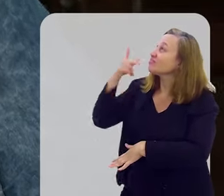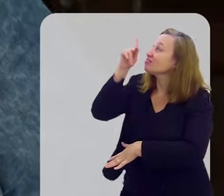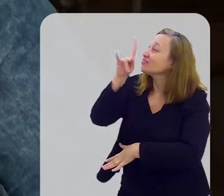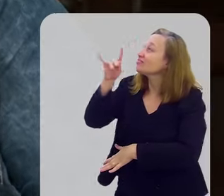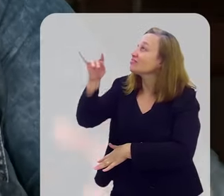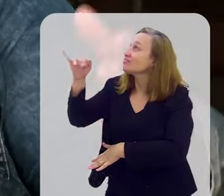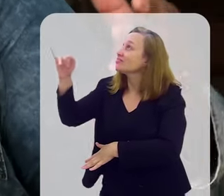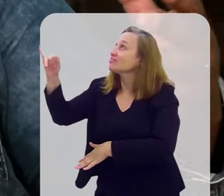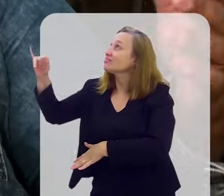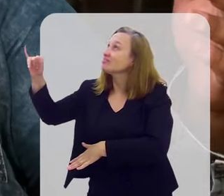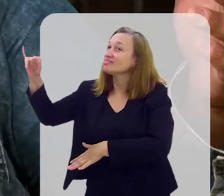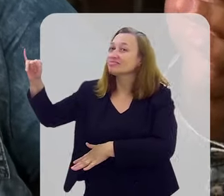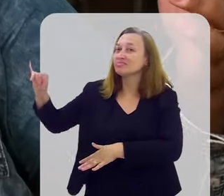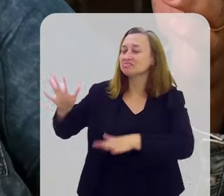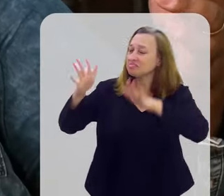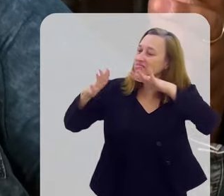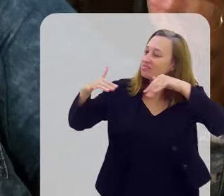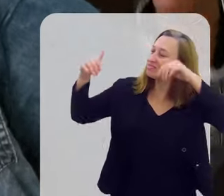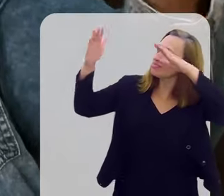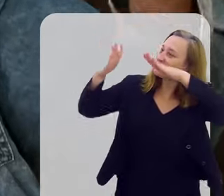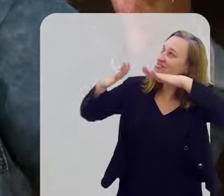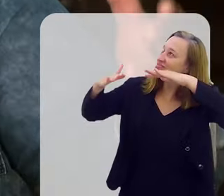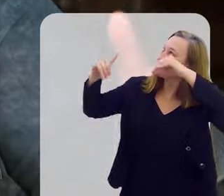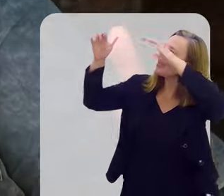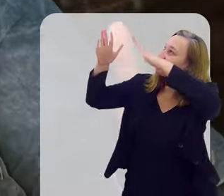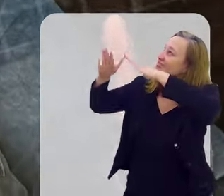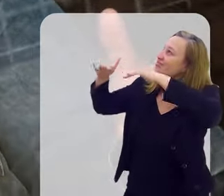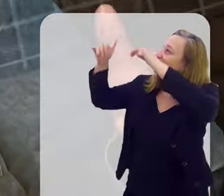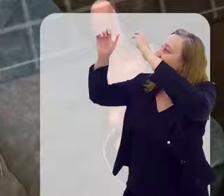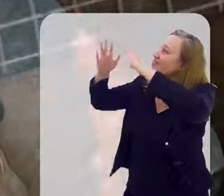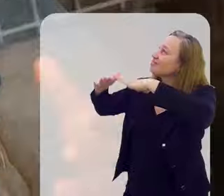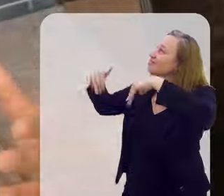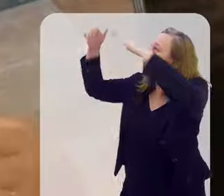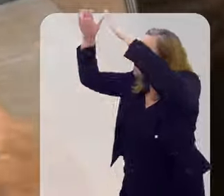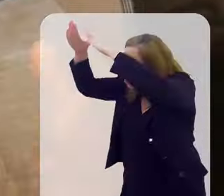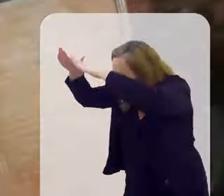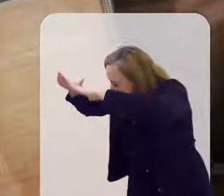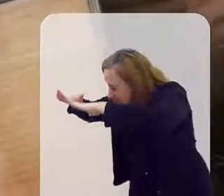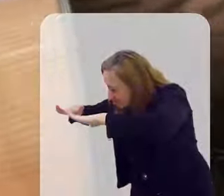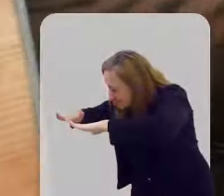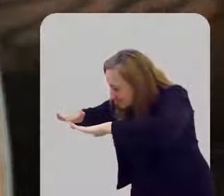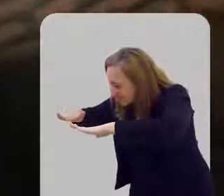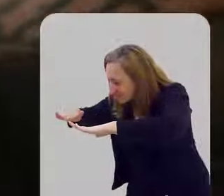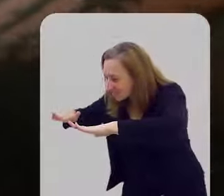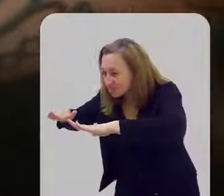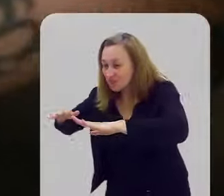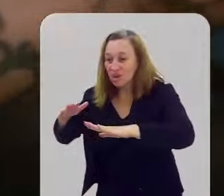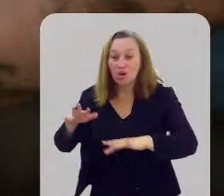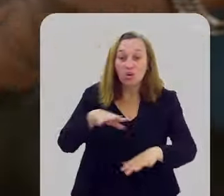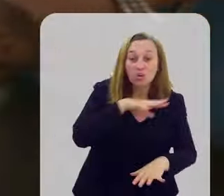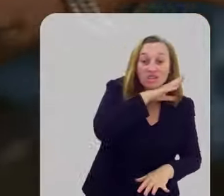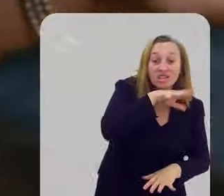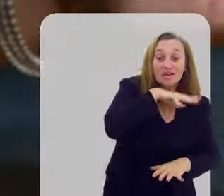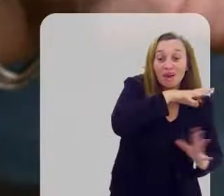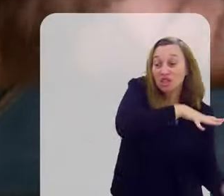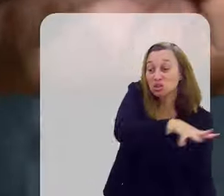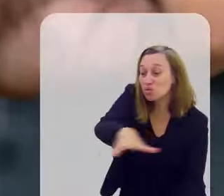Se os anjos te adoram, os viventes te